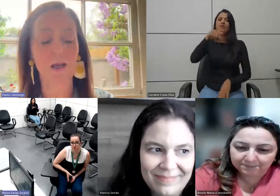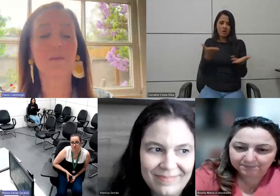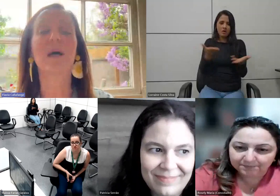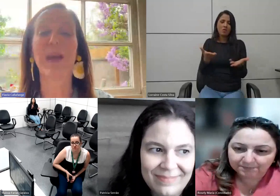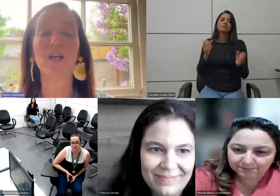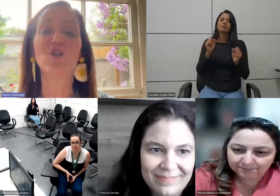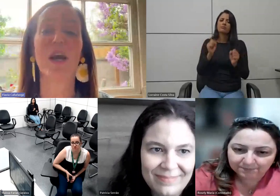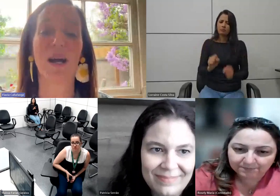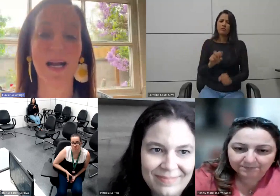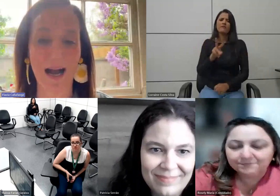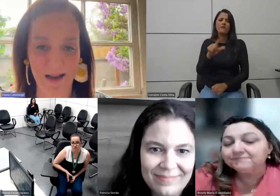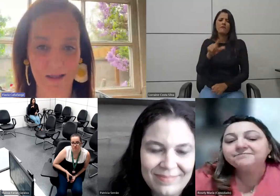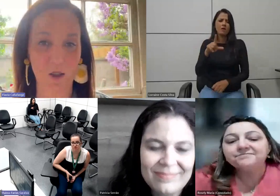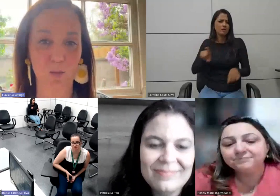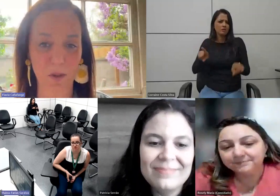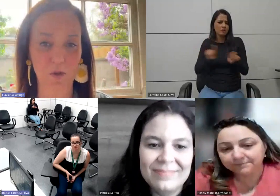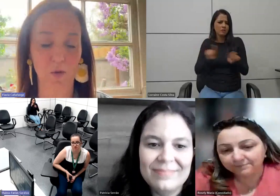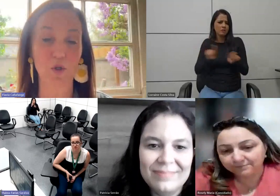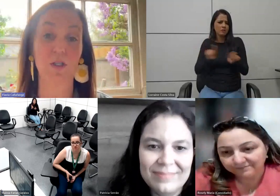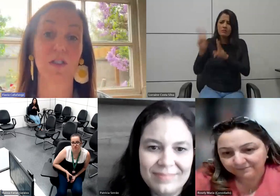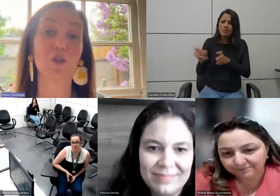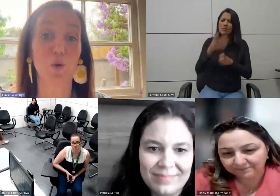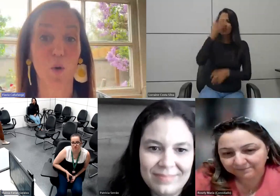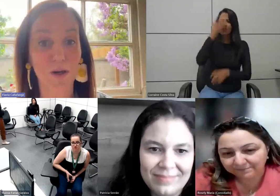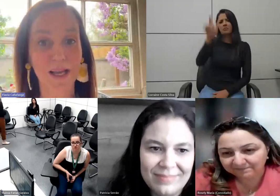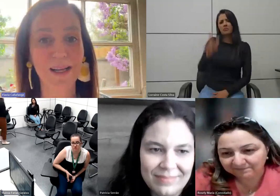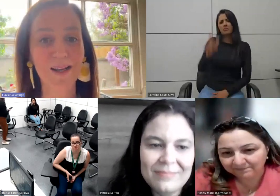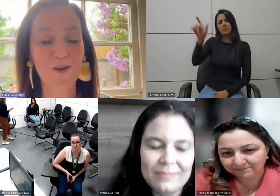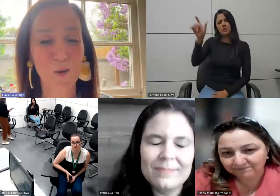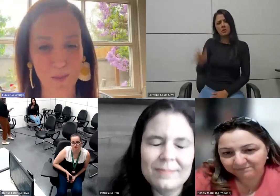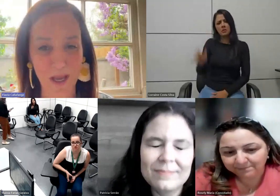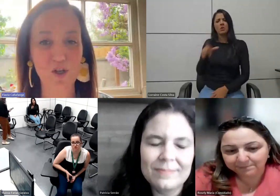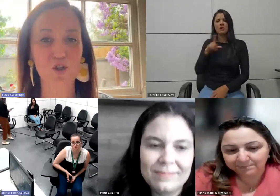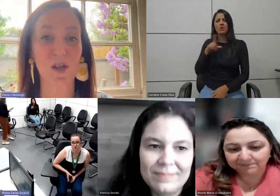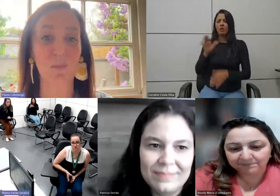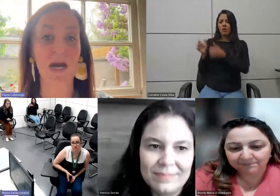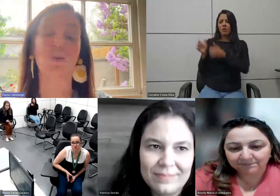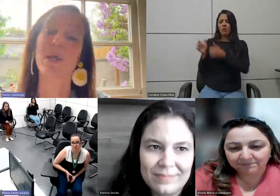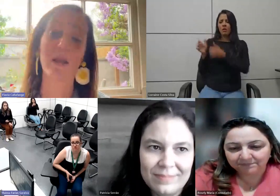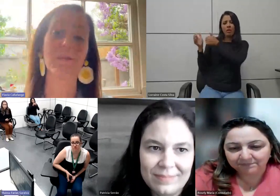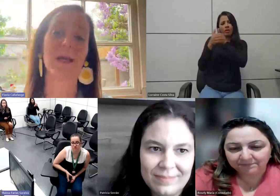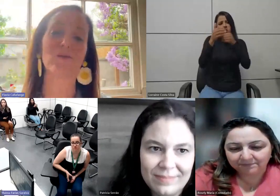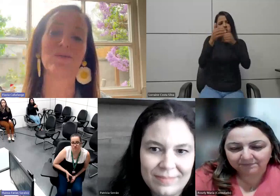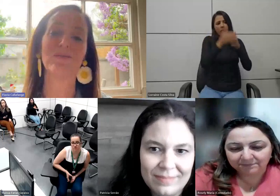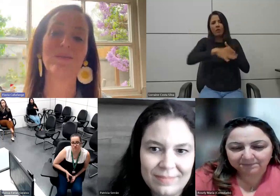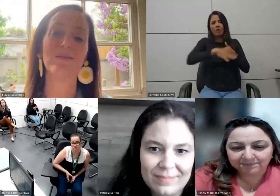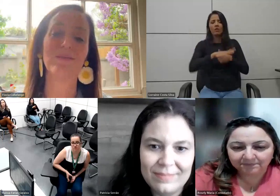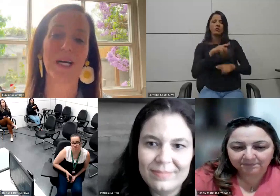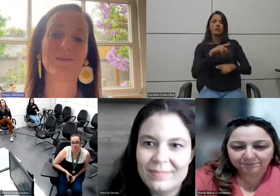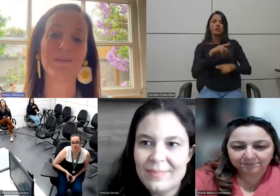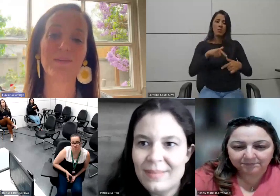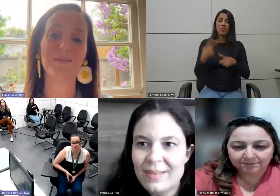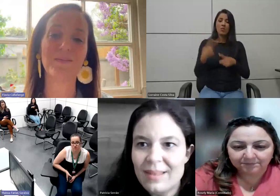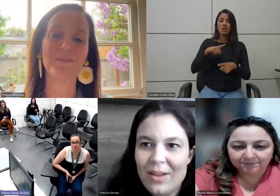poder também enxergar essas pessoas que se escondem no ambiente de trabalho que tem medo